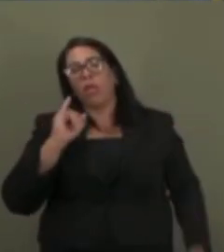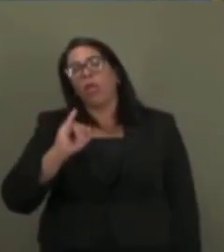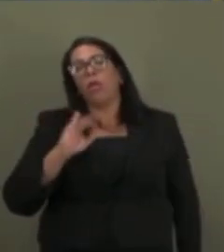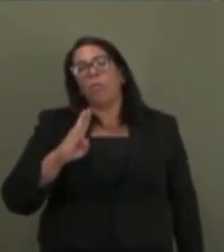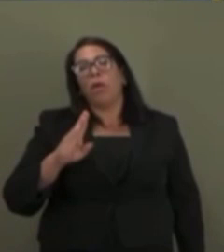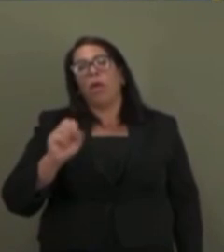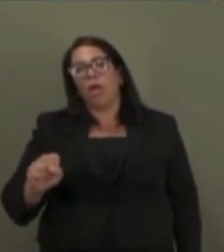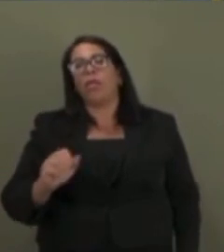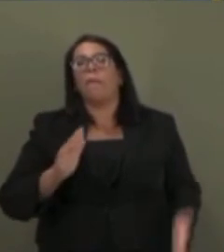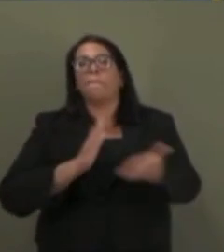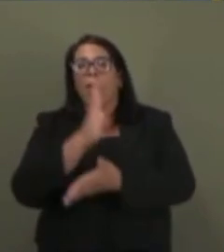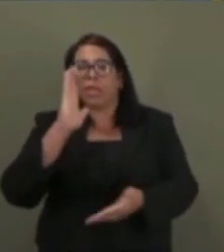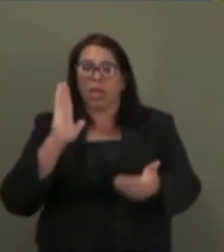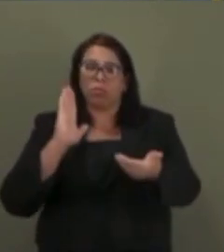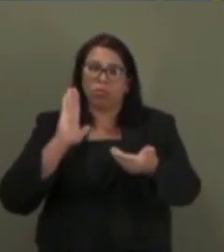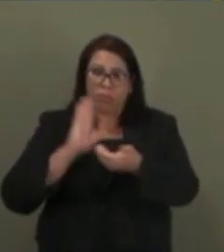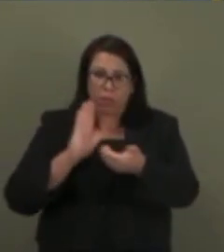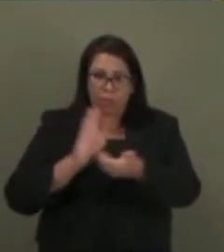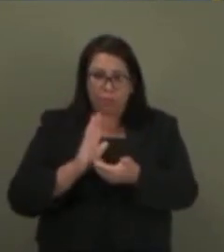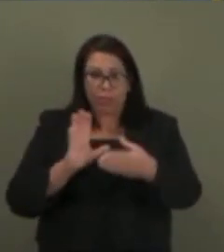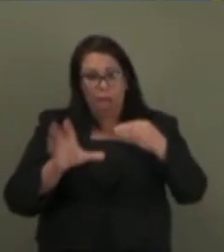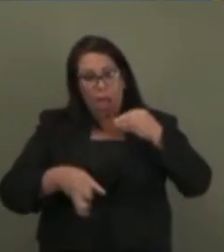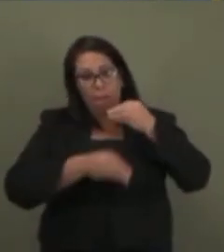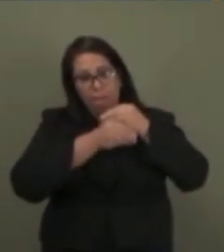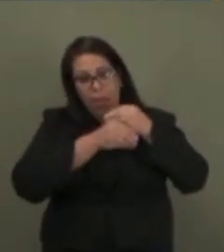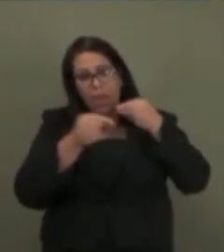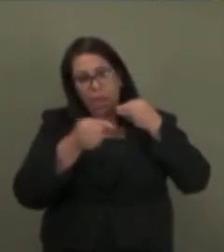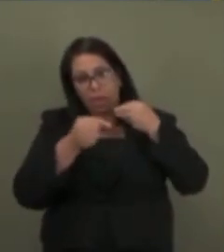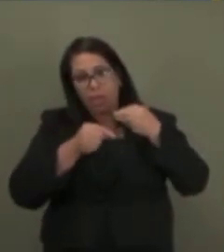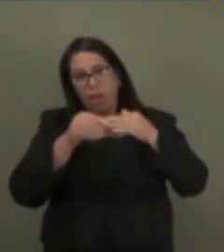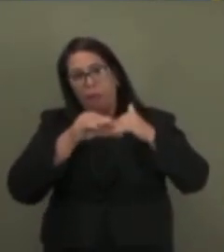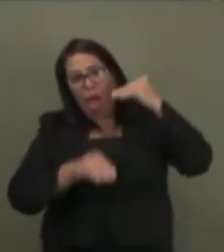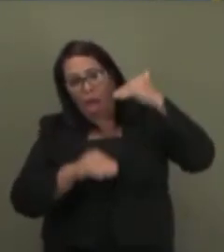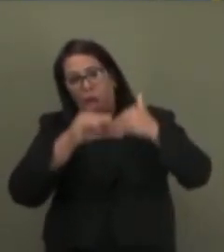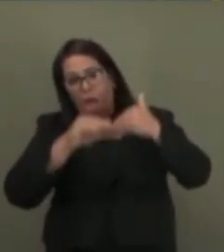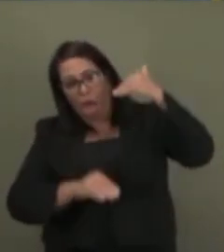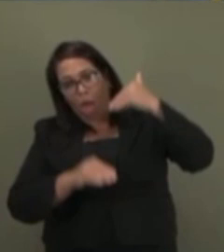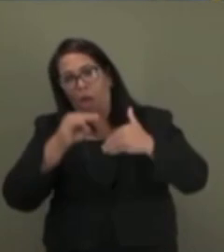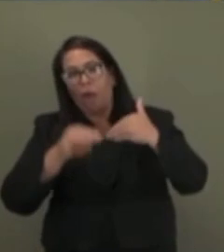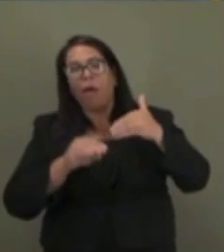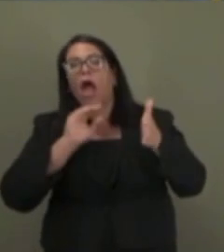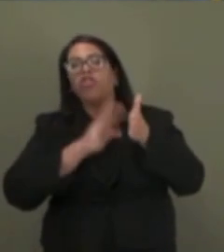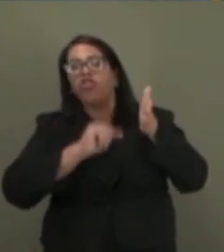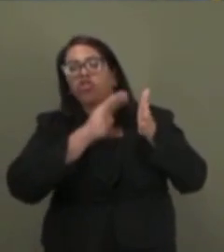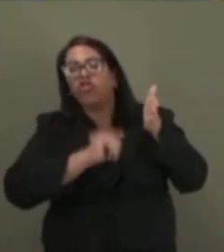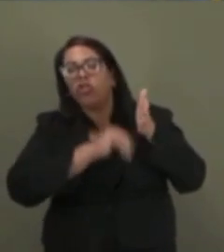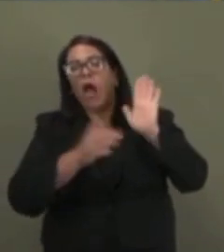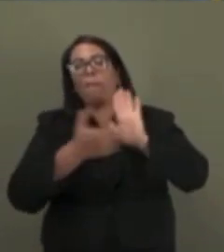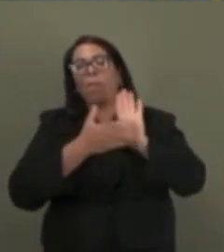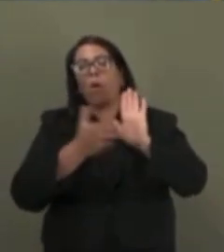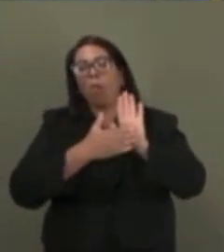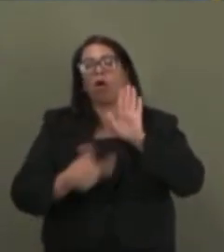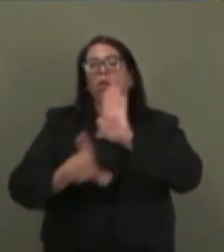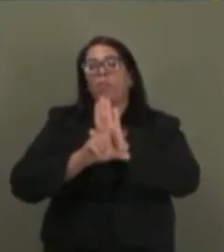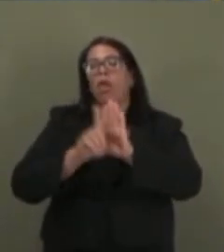aprovado pela Câmara. A emenda aglutinativa desequilibrou o rateio ao eliminar a proporção definida por lei